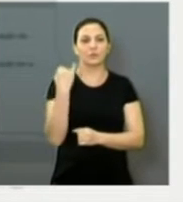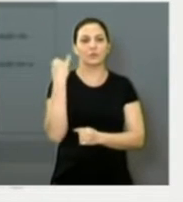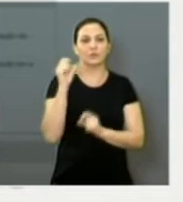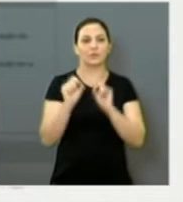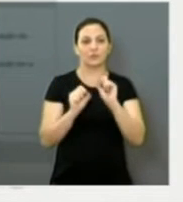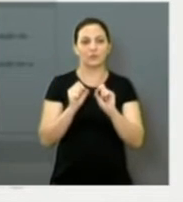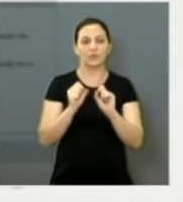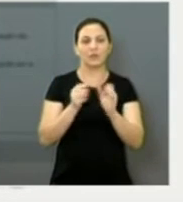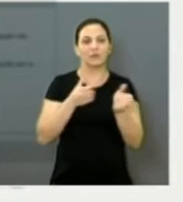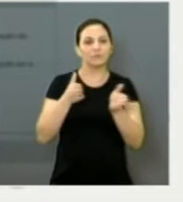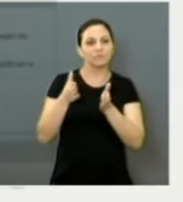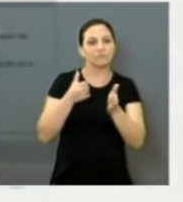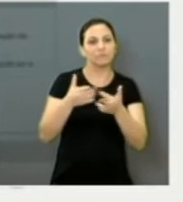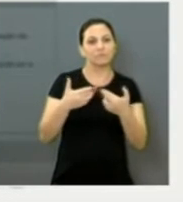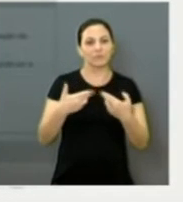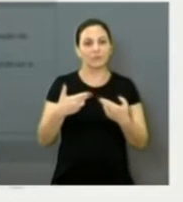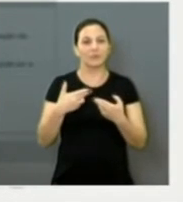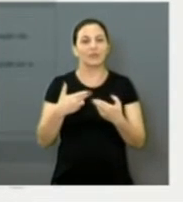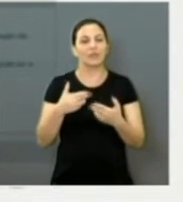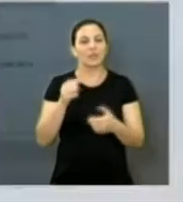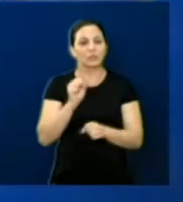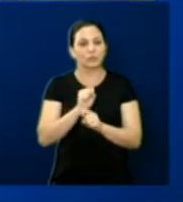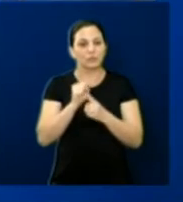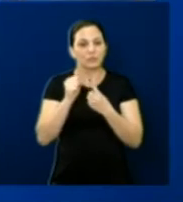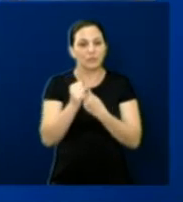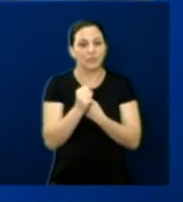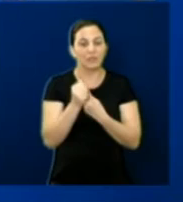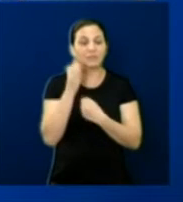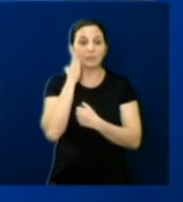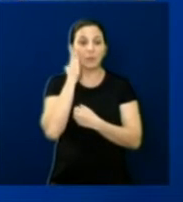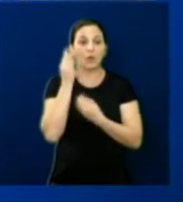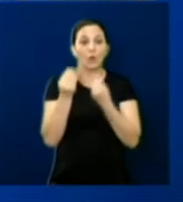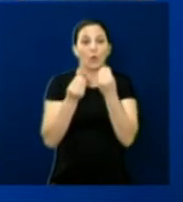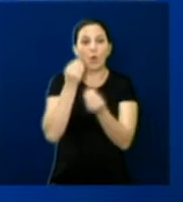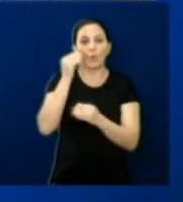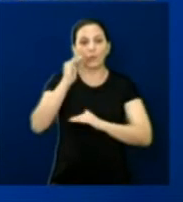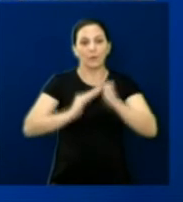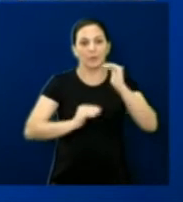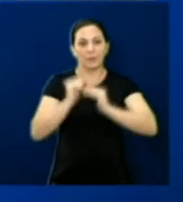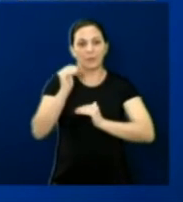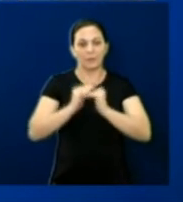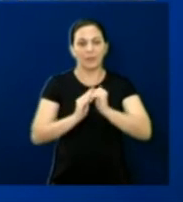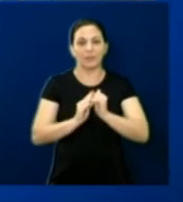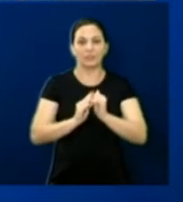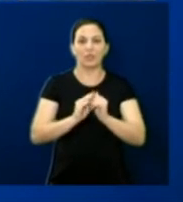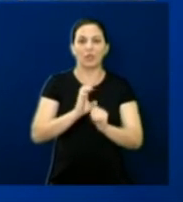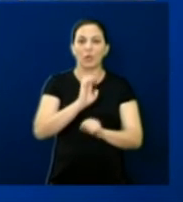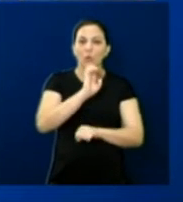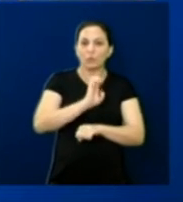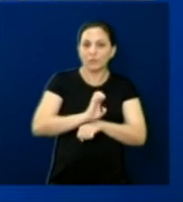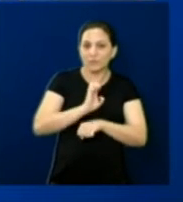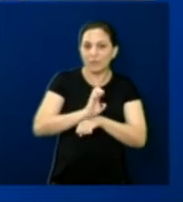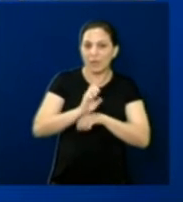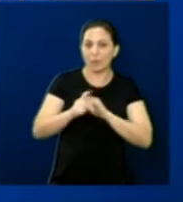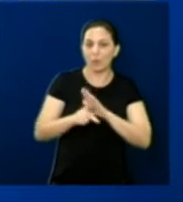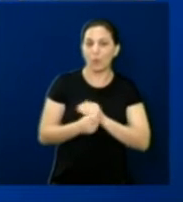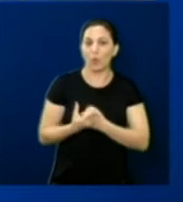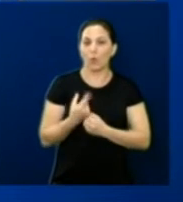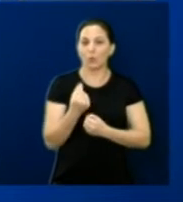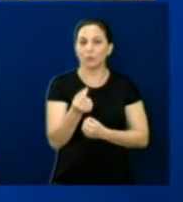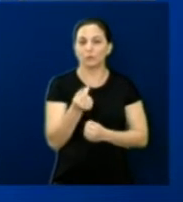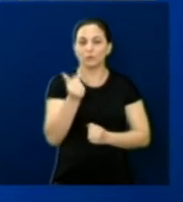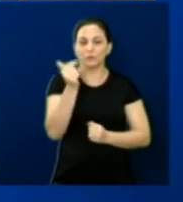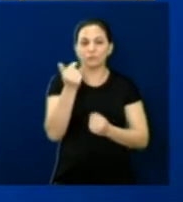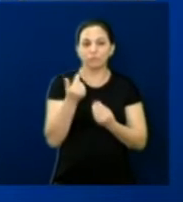Elas viabilizam a cognição pela sociedade de como está sendo efetivado o funcionamento da máquina estatal, seja em termos de seus custos e